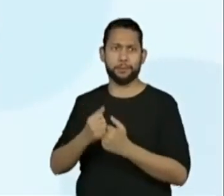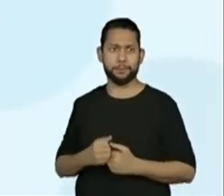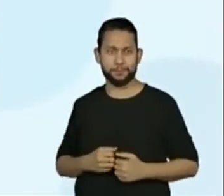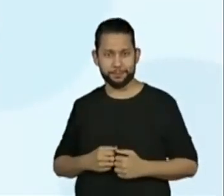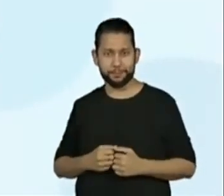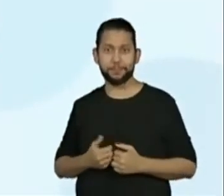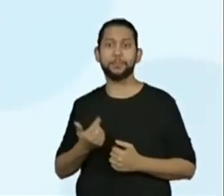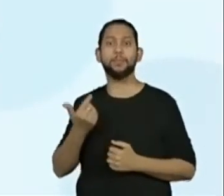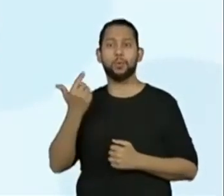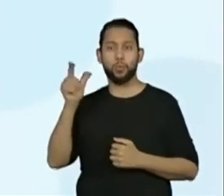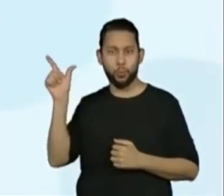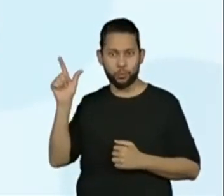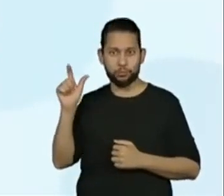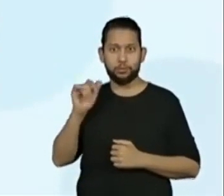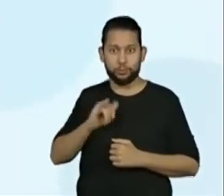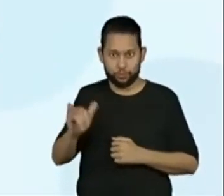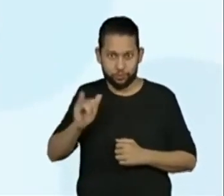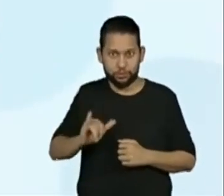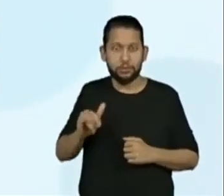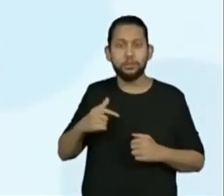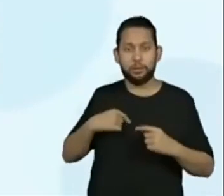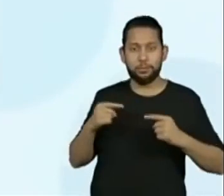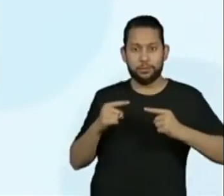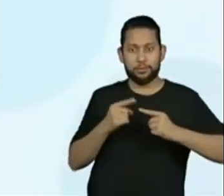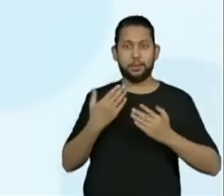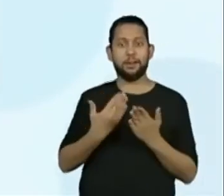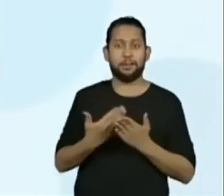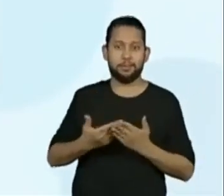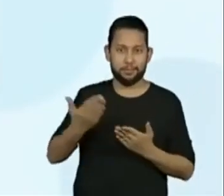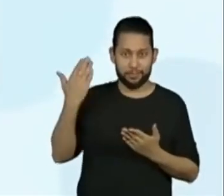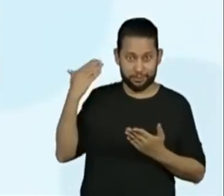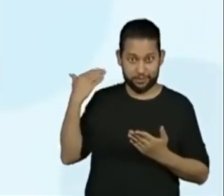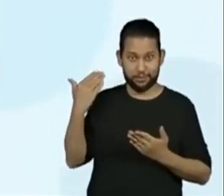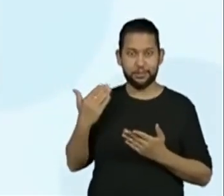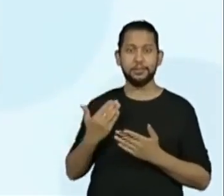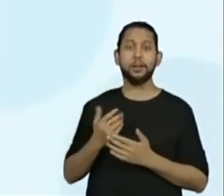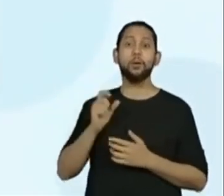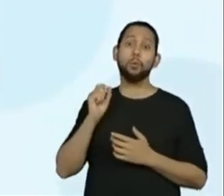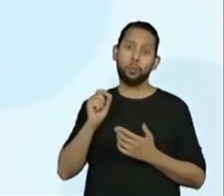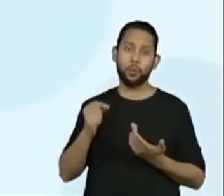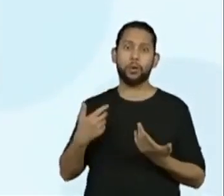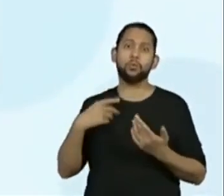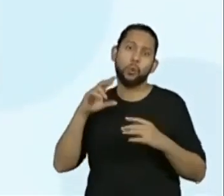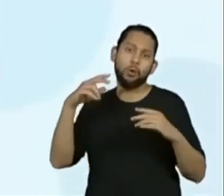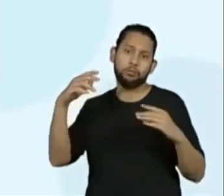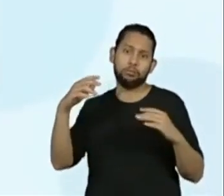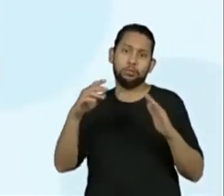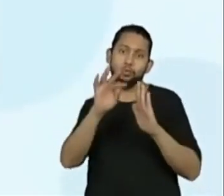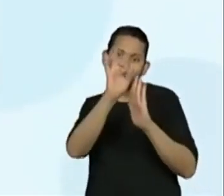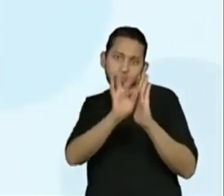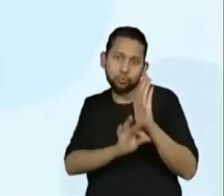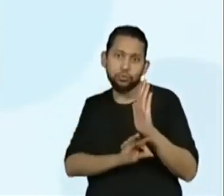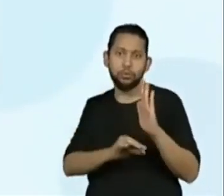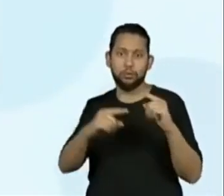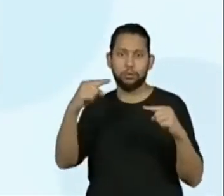também, que trabalhamos na aula anterior, então dá para observar aí, apesar de ser só um trecho, início da estrutura dela, que ela